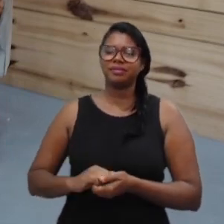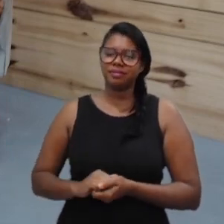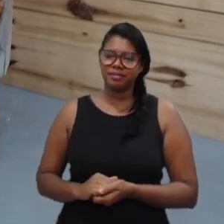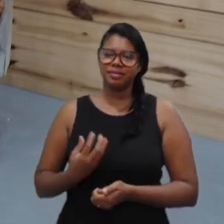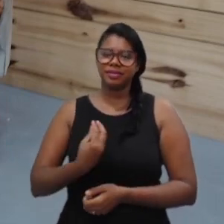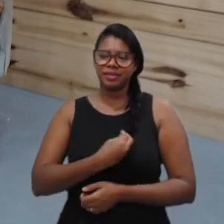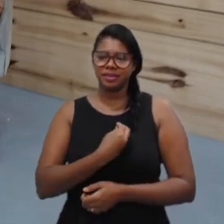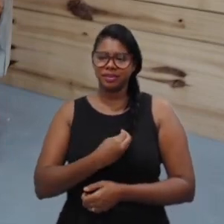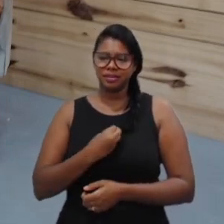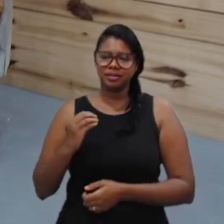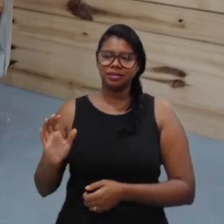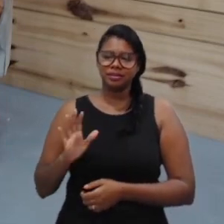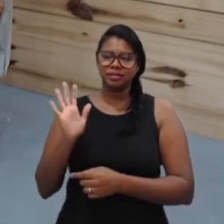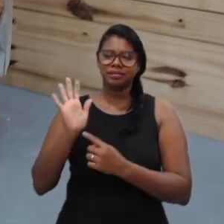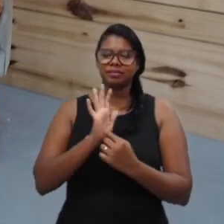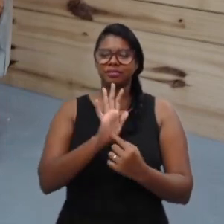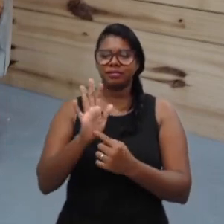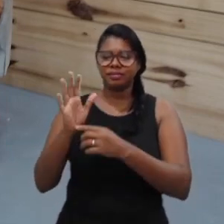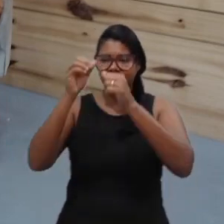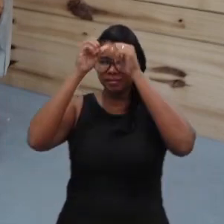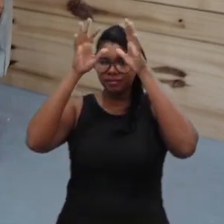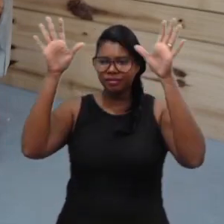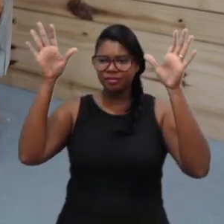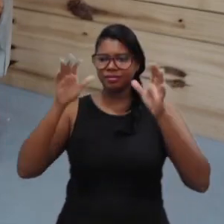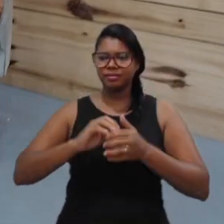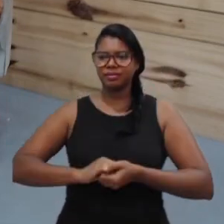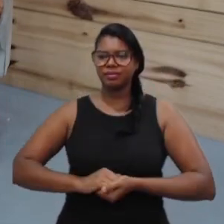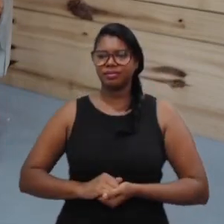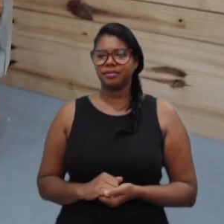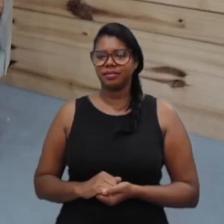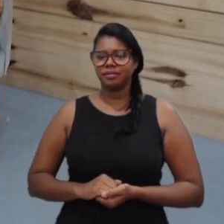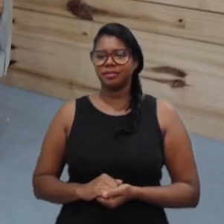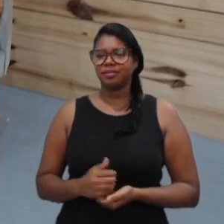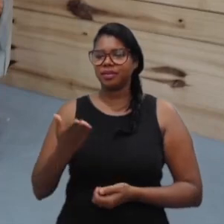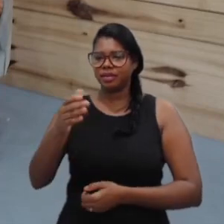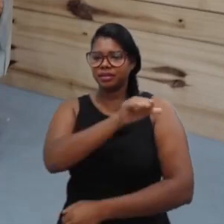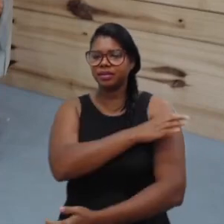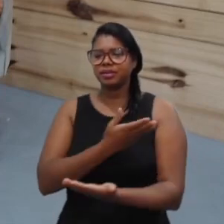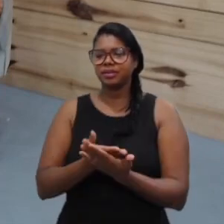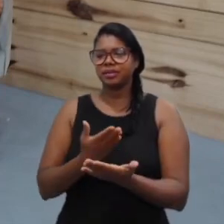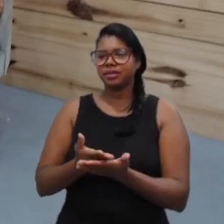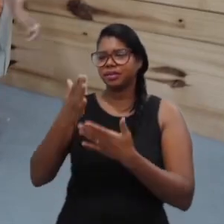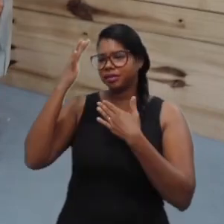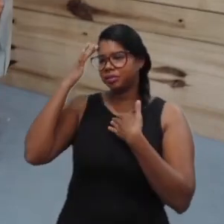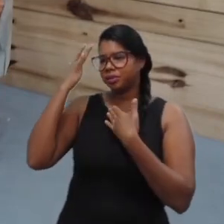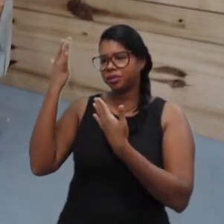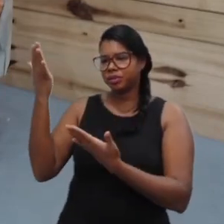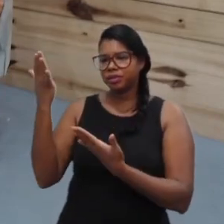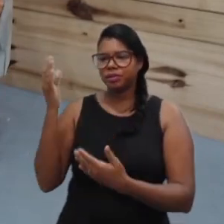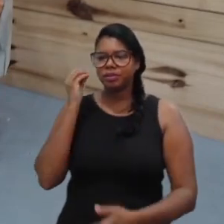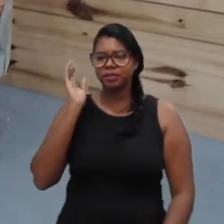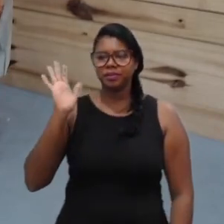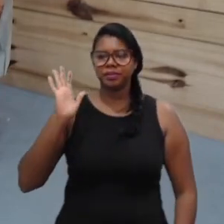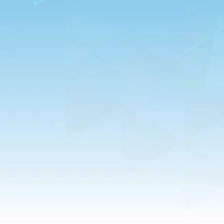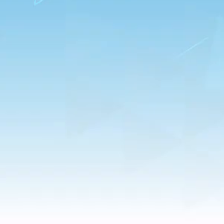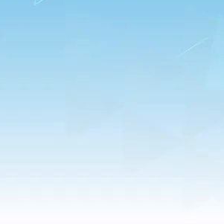vasta fonte de conhecimento. Então estudante, muito obrigada, a gente fica por aqui, te encontro na próxima.